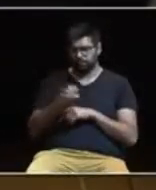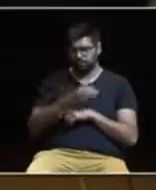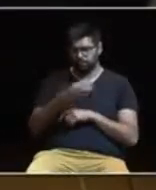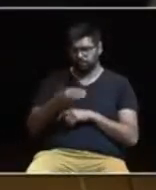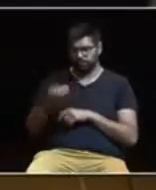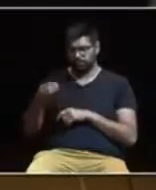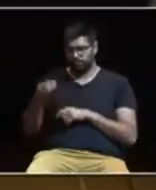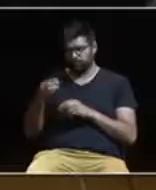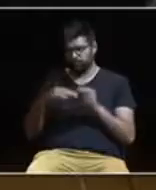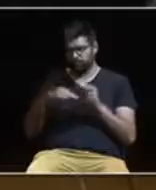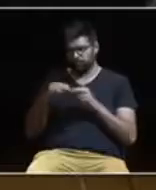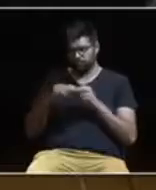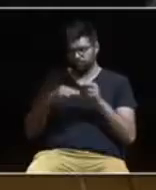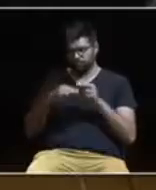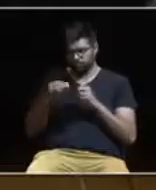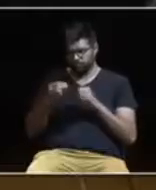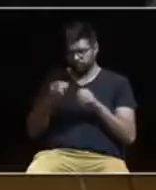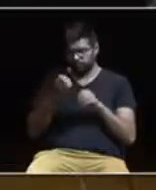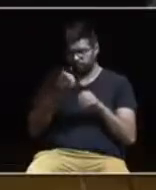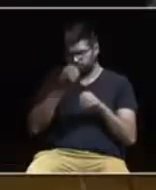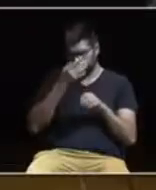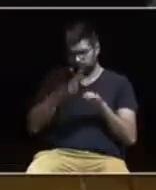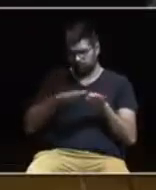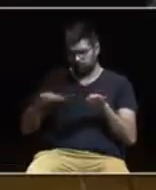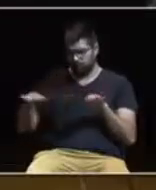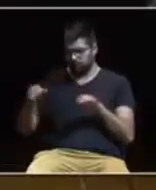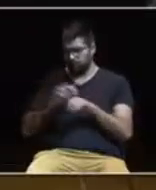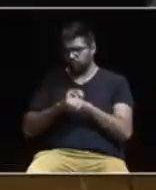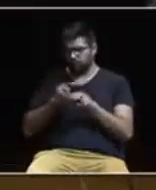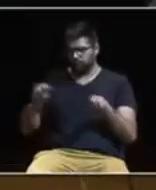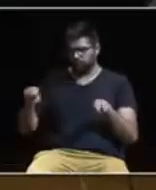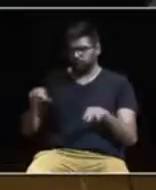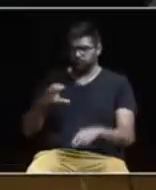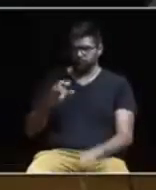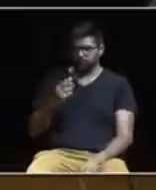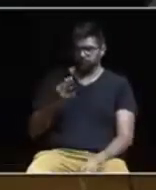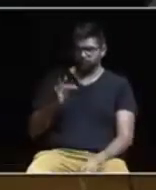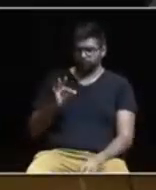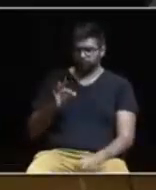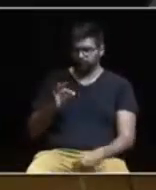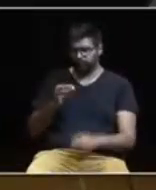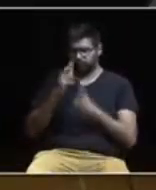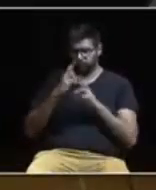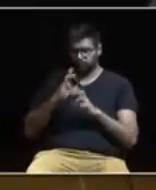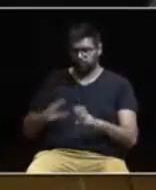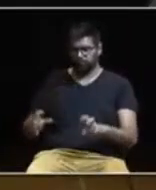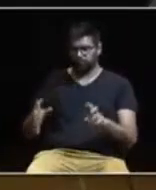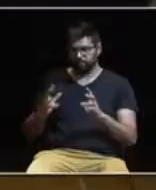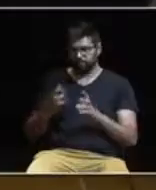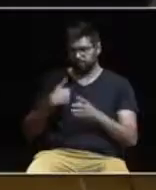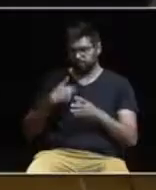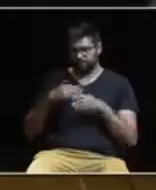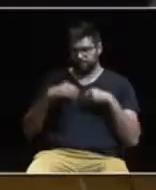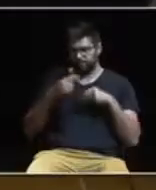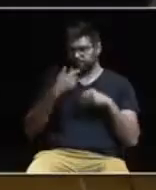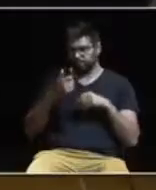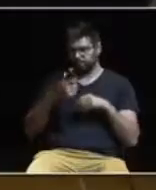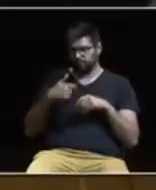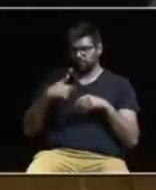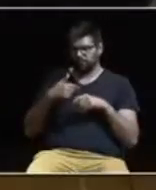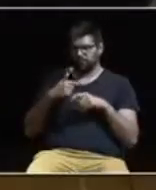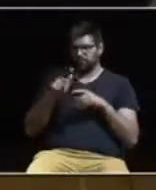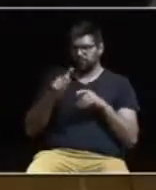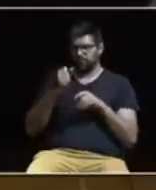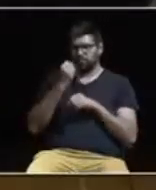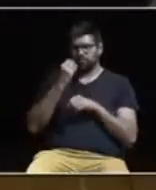passou no Parque das Nações com a construção do Parque de Estacionamento do Hospital da Cufo Descobertas foi inaceitável. Em primeiro lugar,